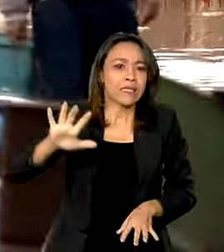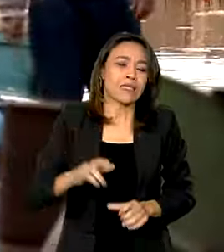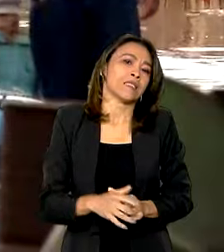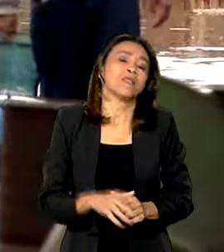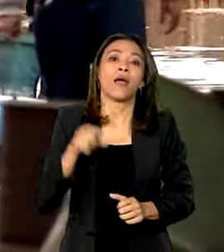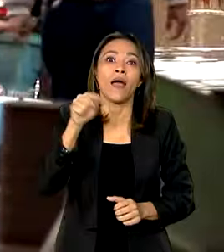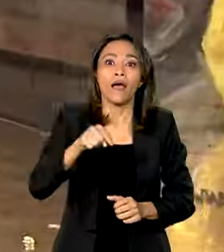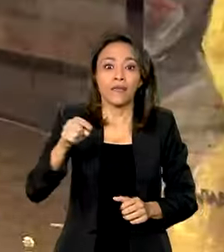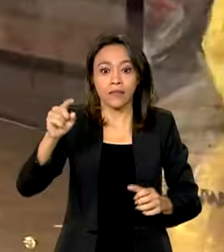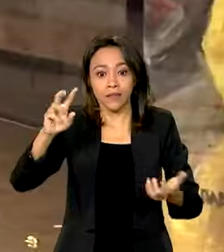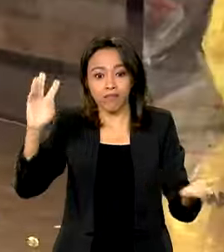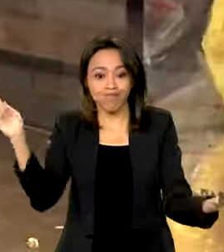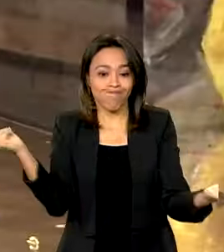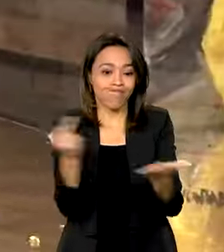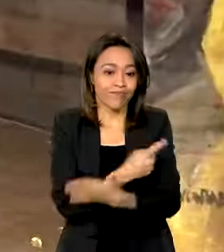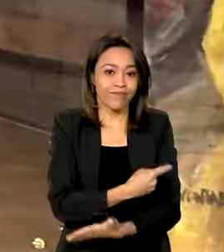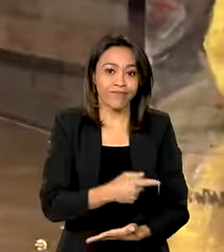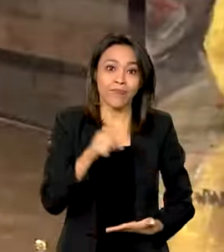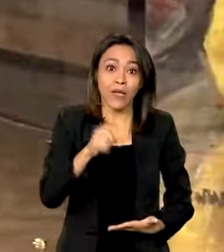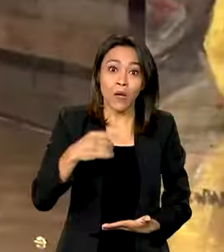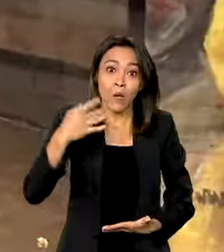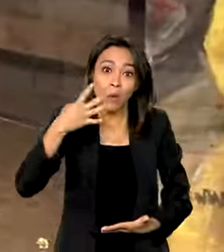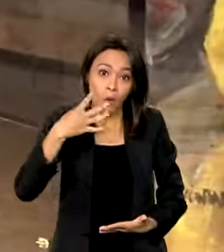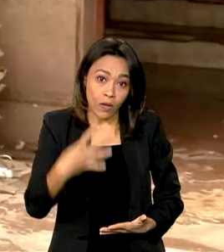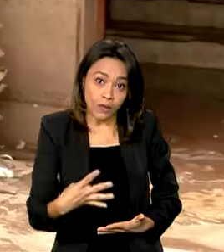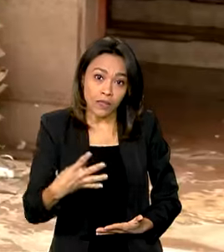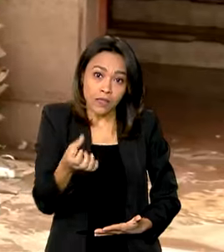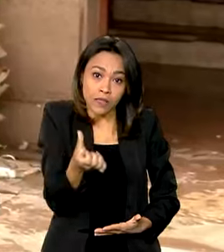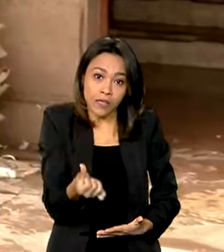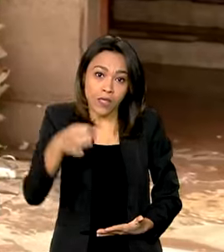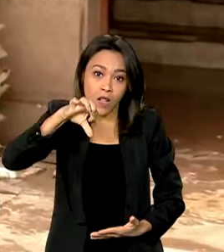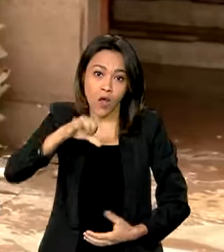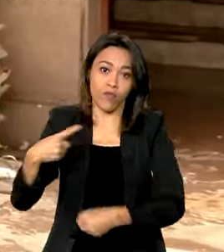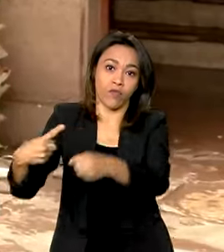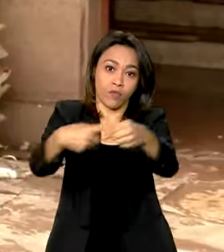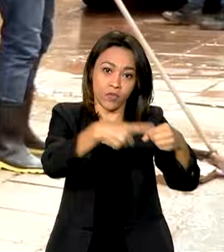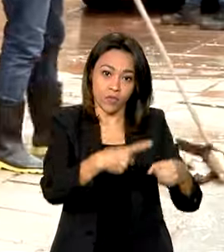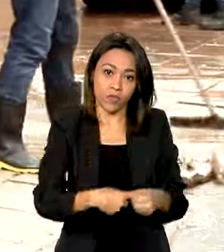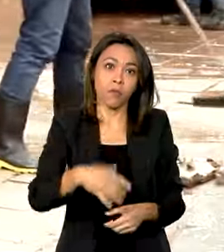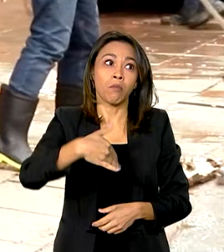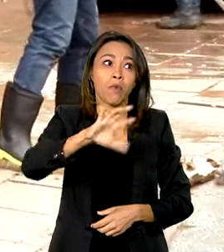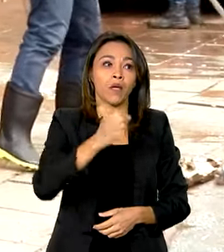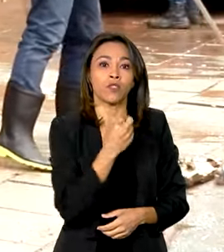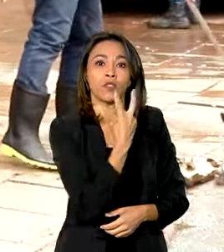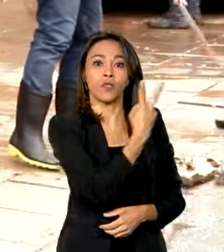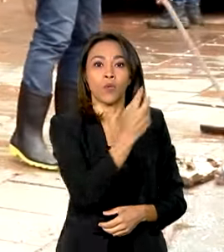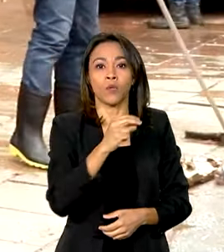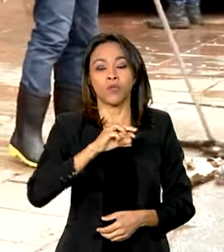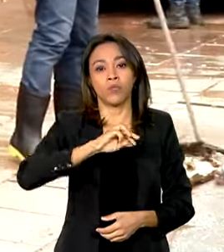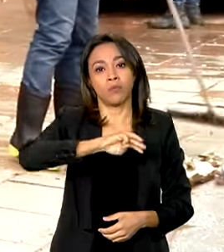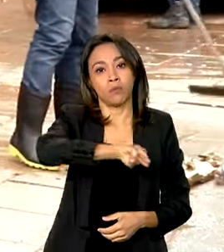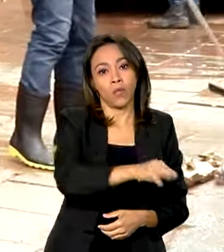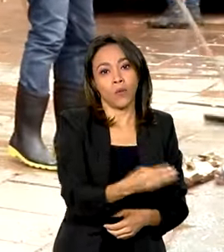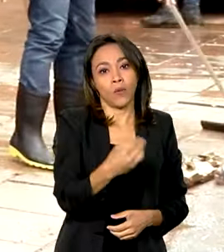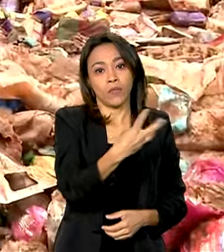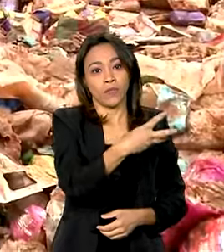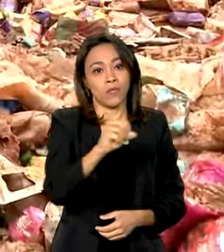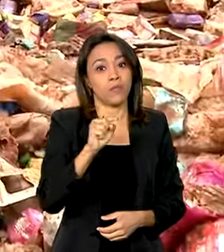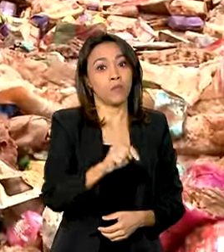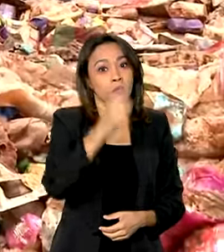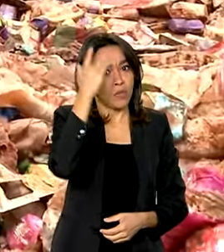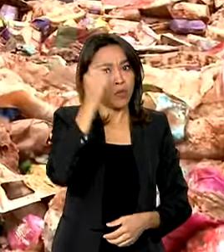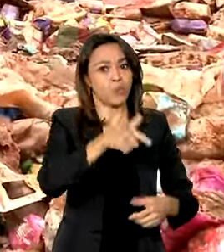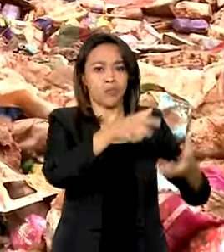climática afetou 469 municípios. Mais de 2 milhões e 300 mil pessoas foram afetadas